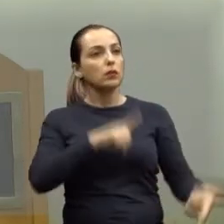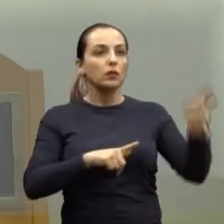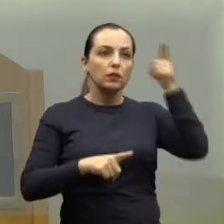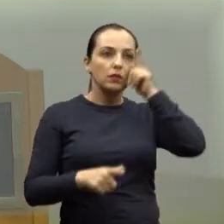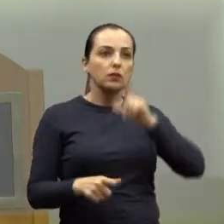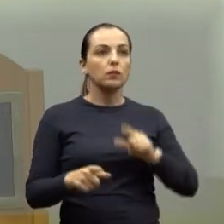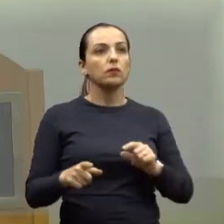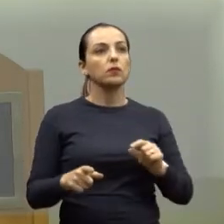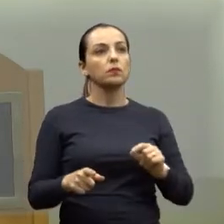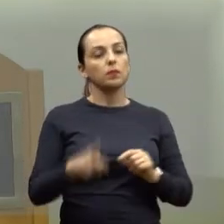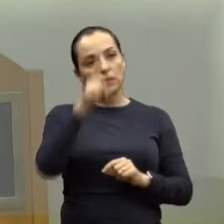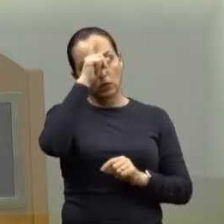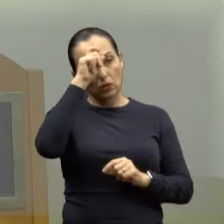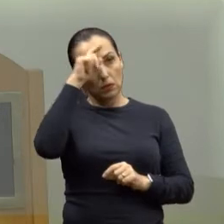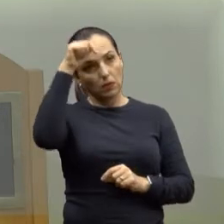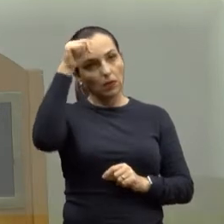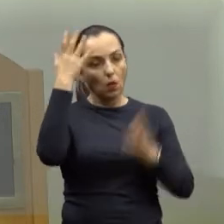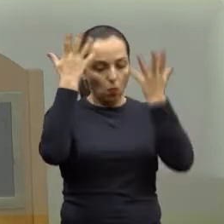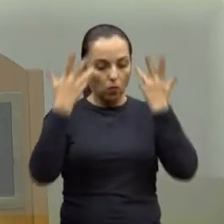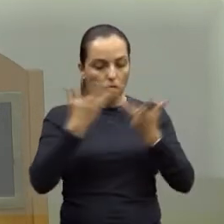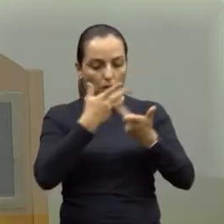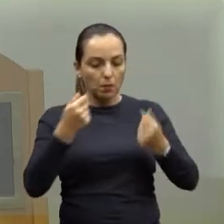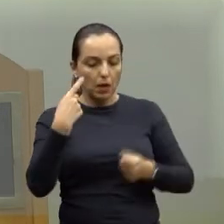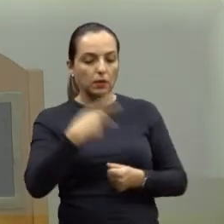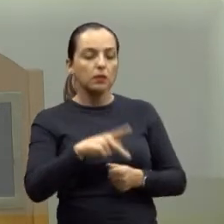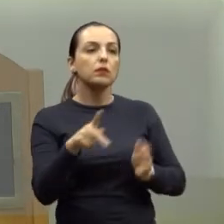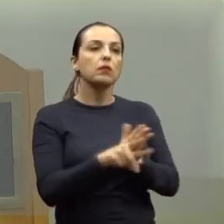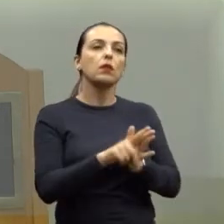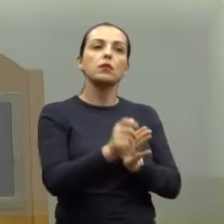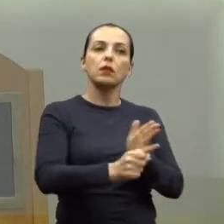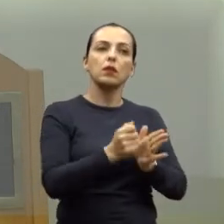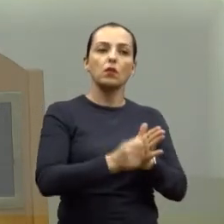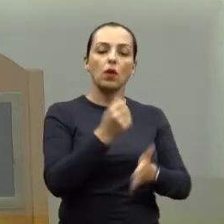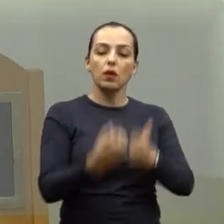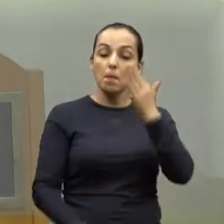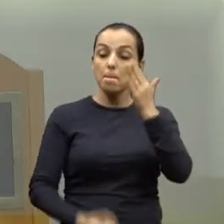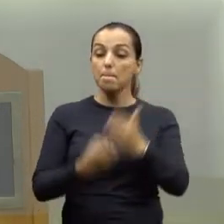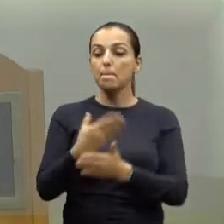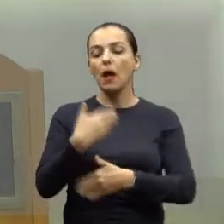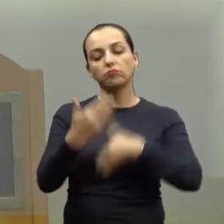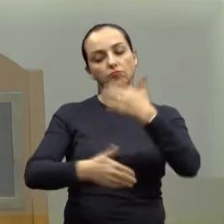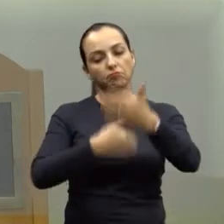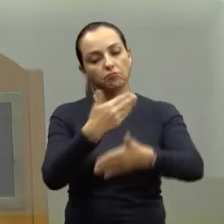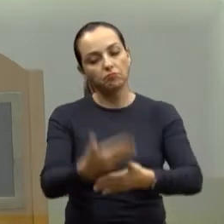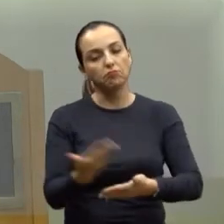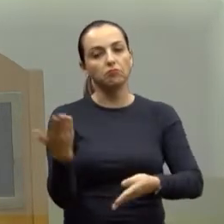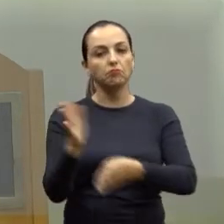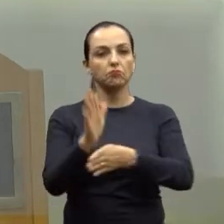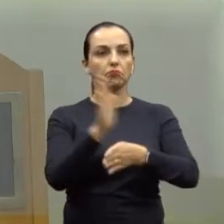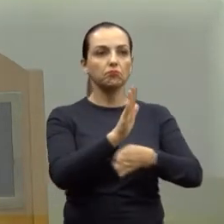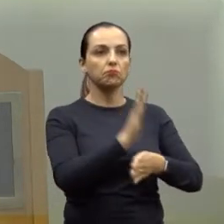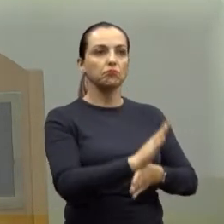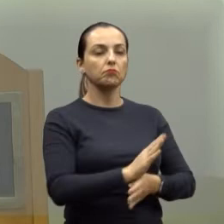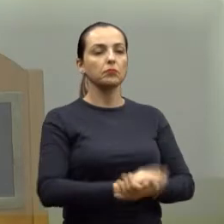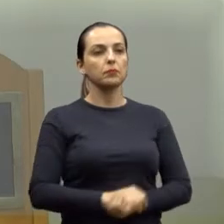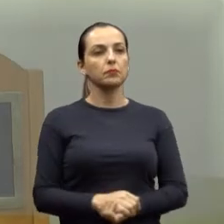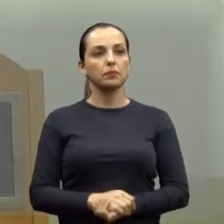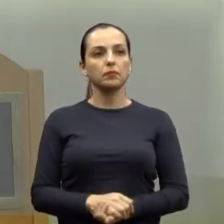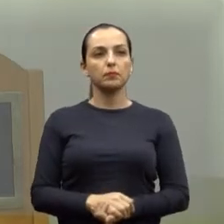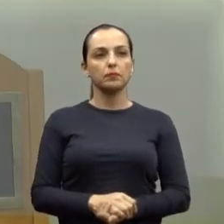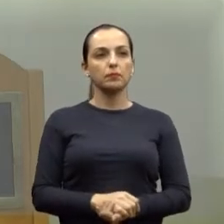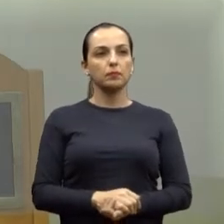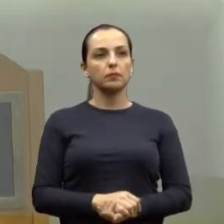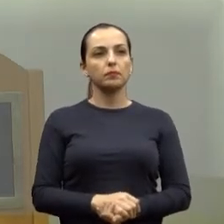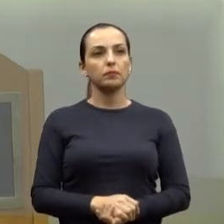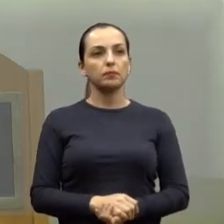nosso hospital veterinário aqui para Araraquara, fazer isso andar e ajudar mais bichinhos por aqui. E,